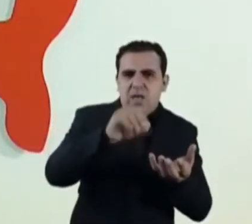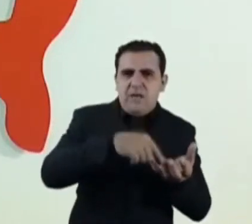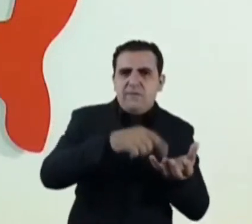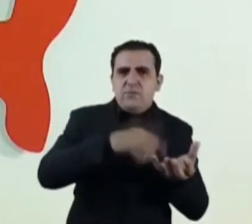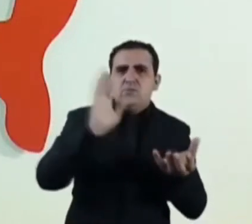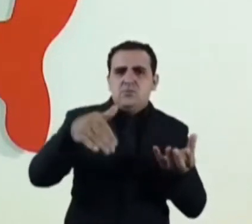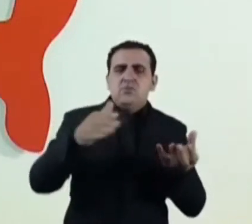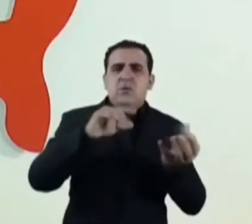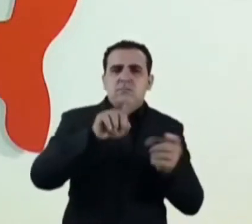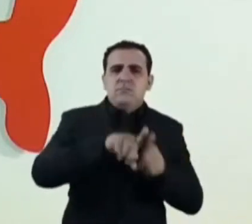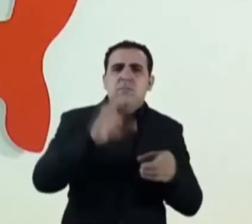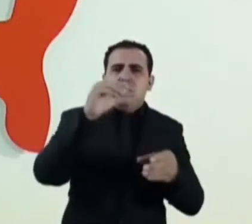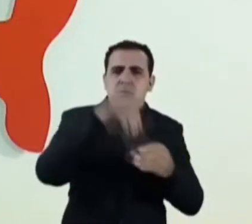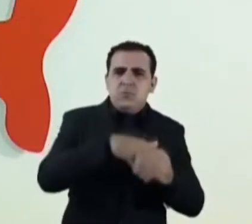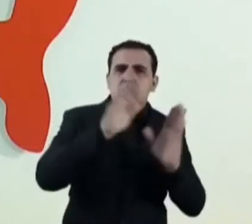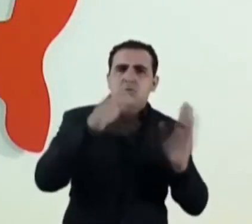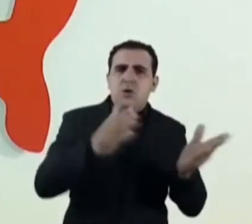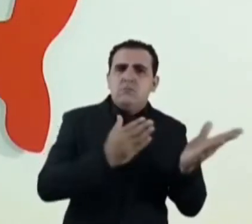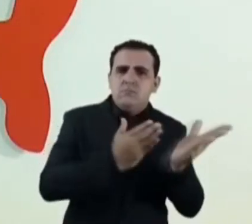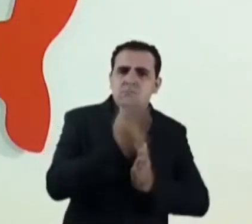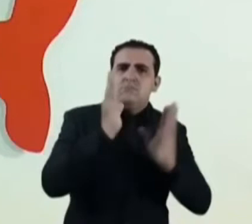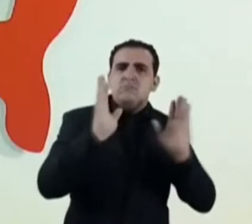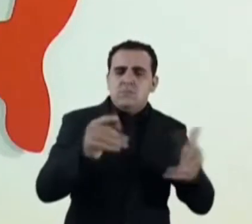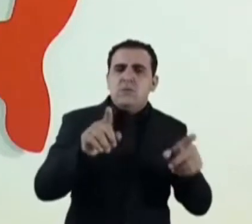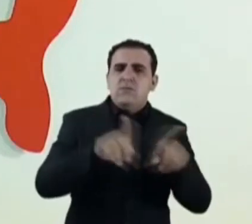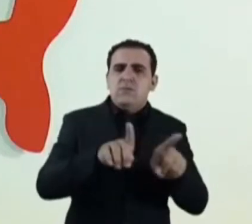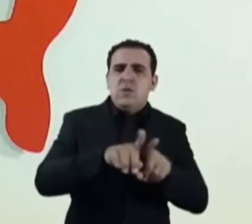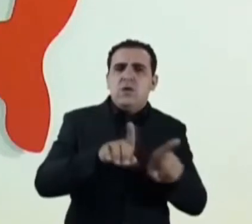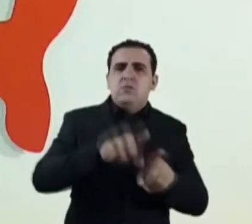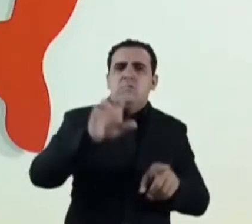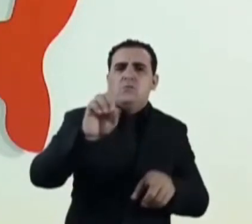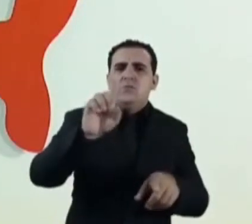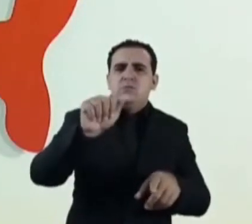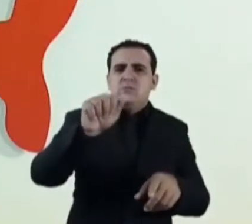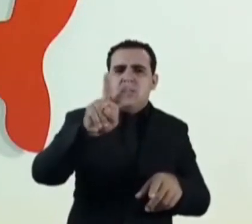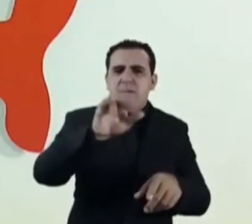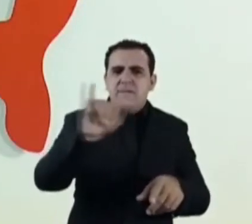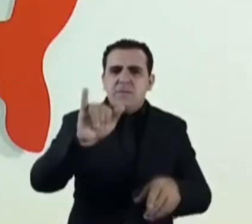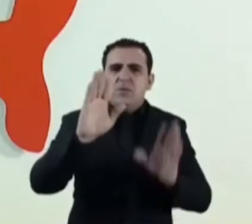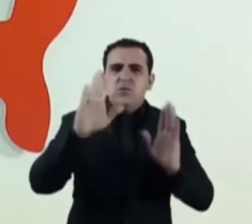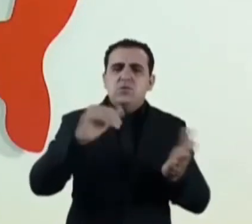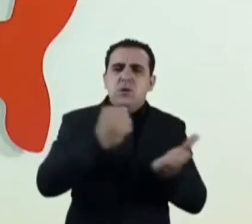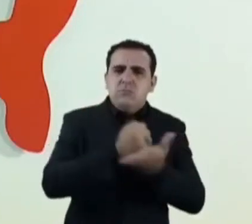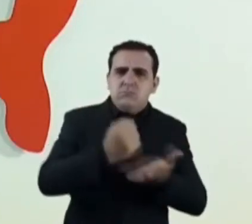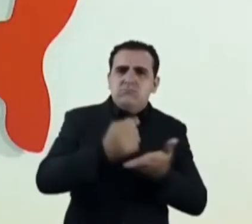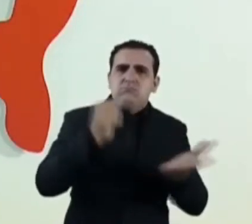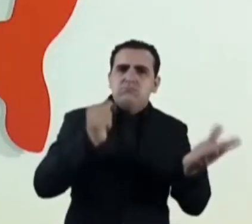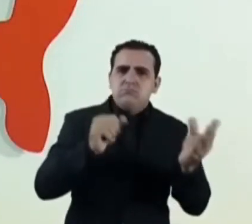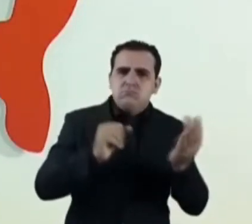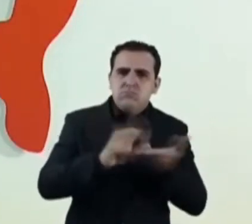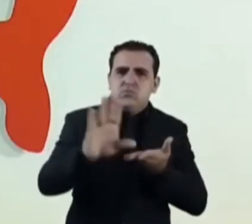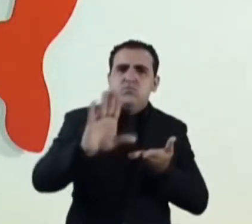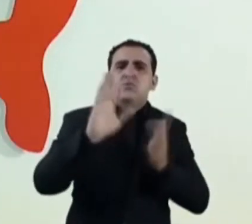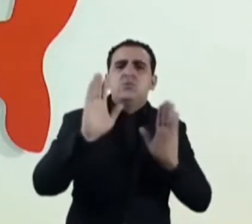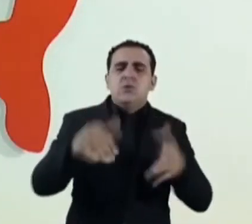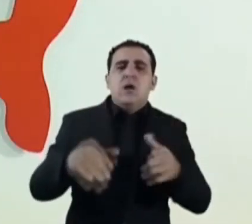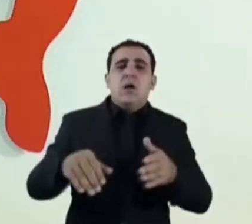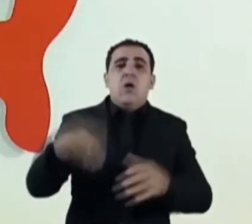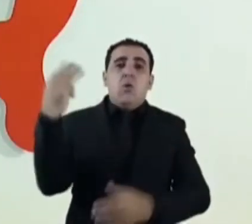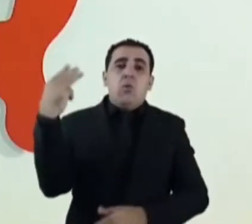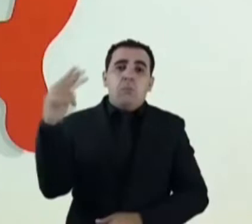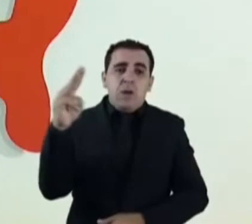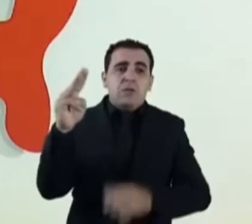tivemos a votação desta lei. Ela foi, na semana passada, sancionada. O Maranhão já